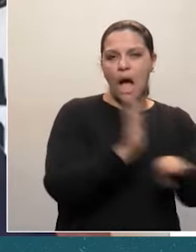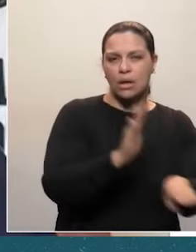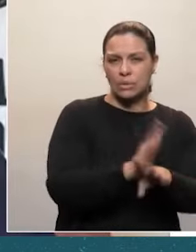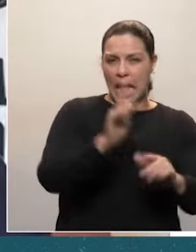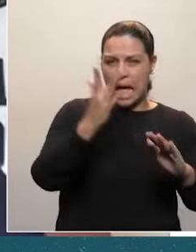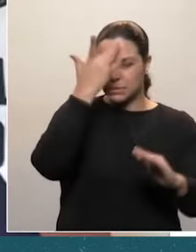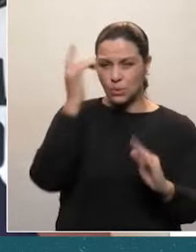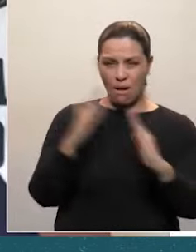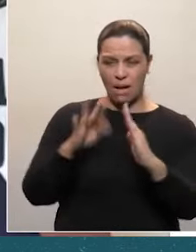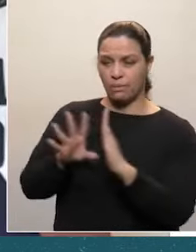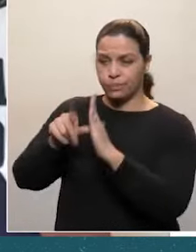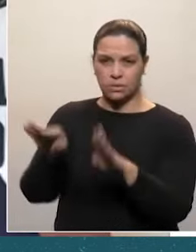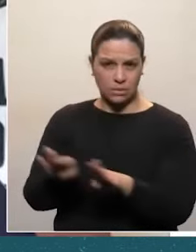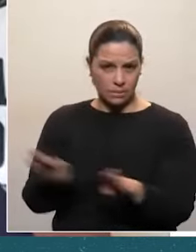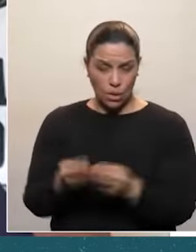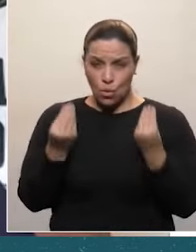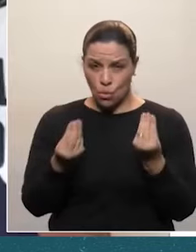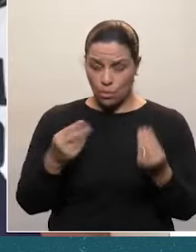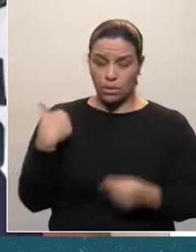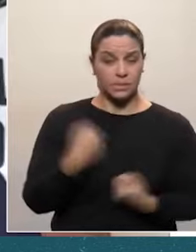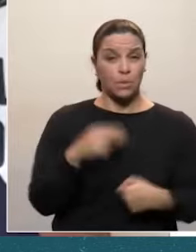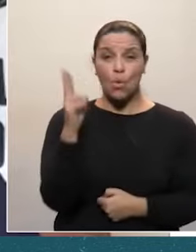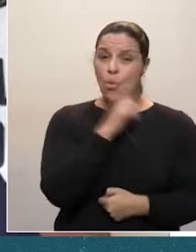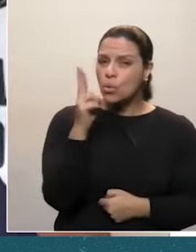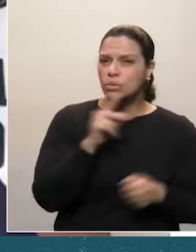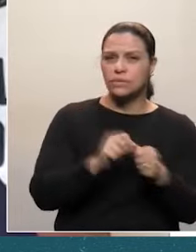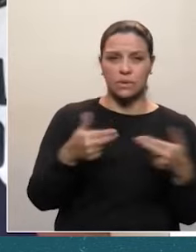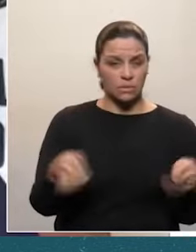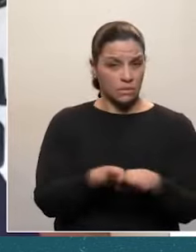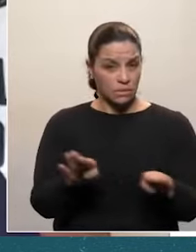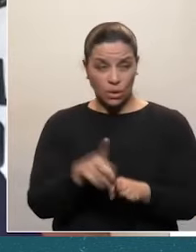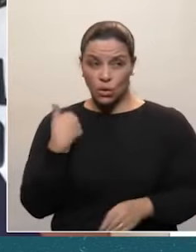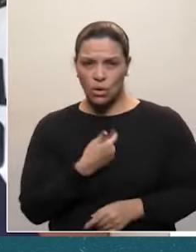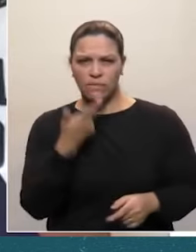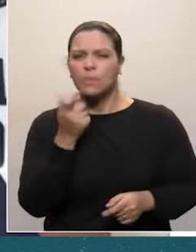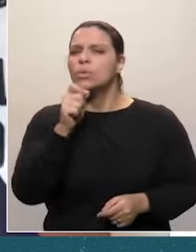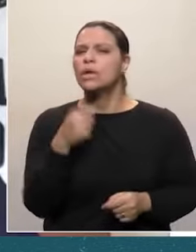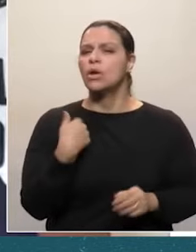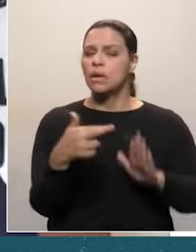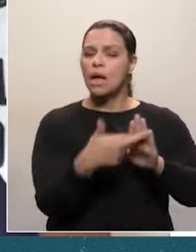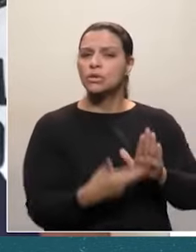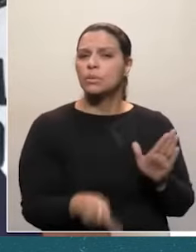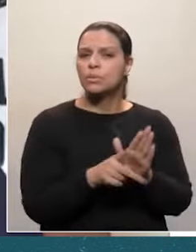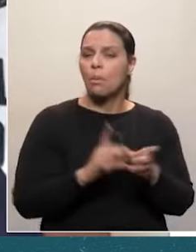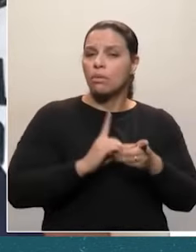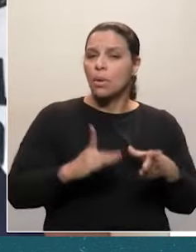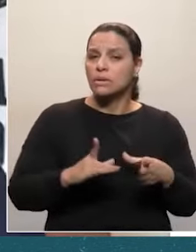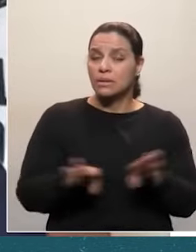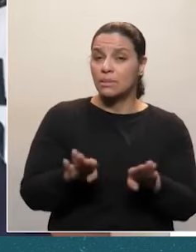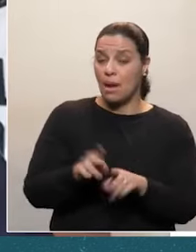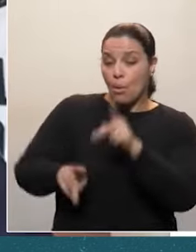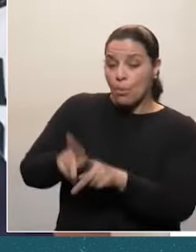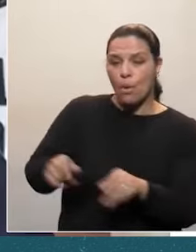E requer providências imediatas, providências urgentes de todos os que prezamos o regime democrático, o mandato popular e